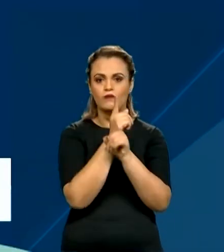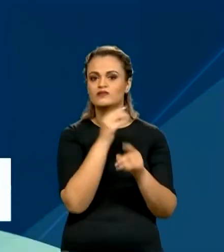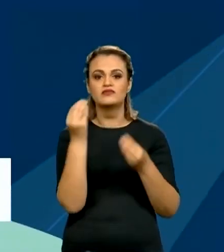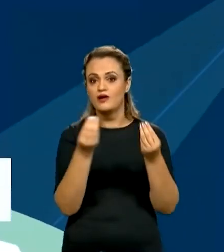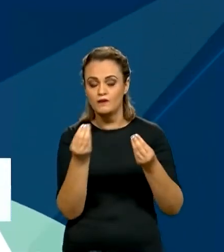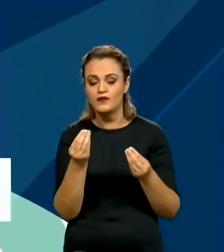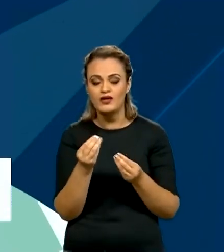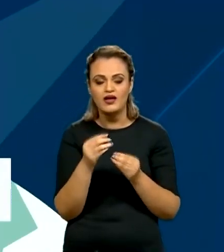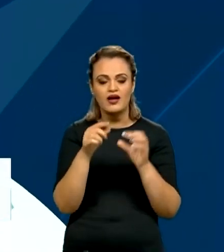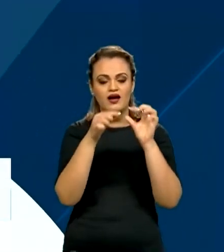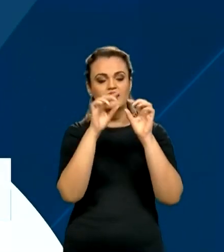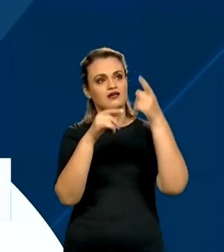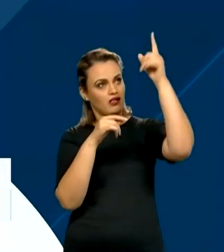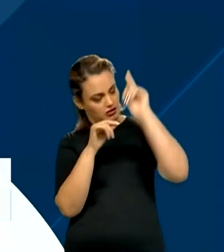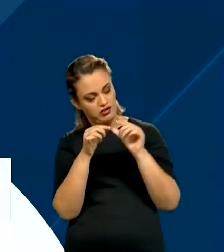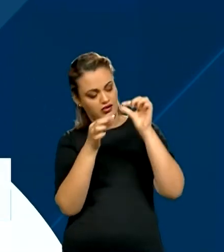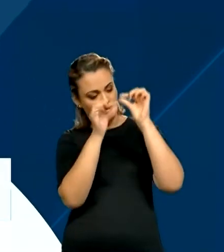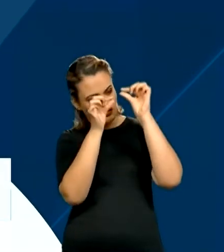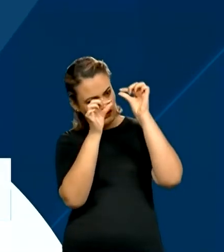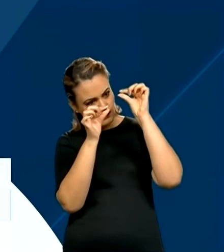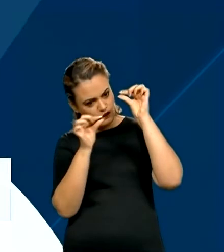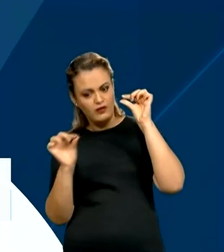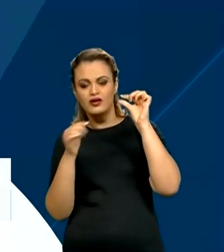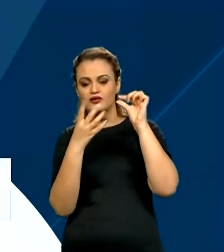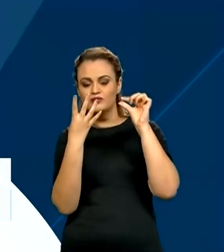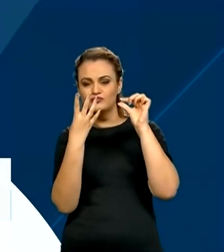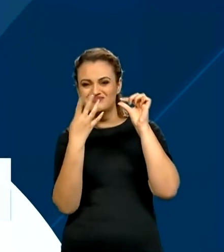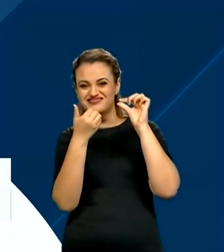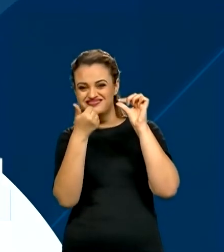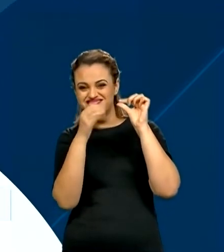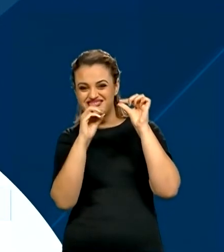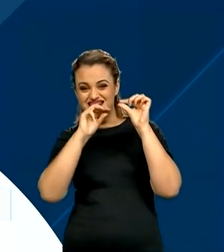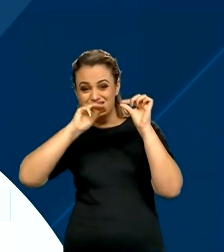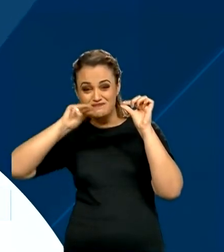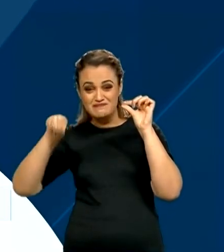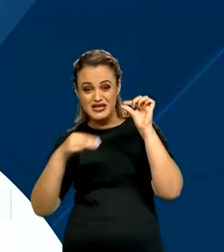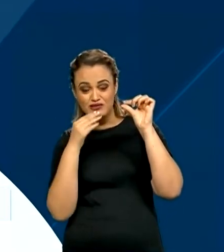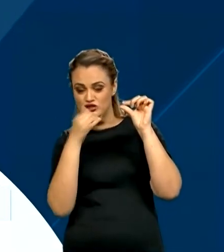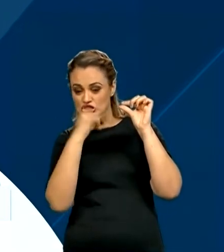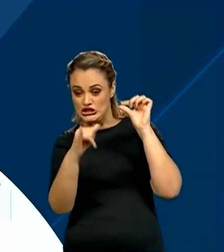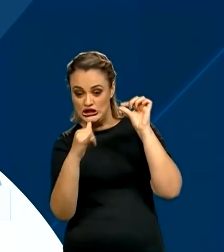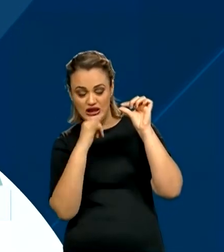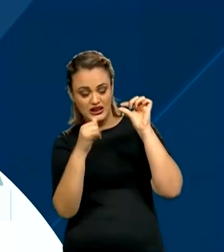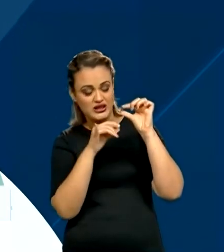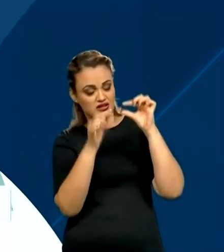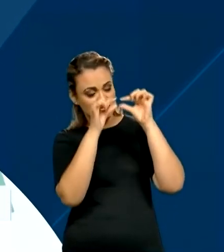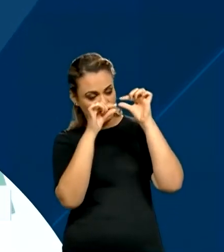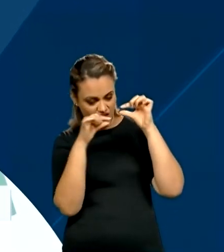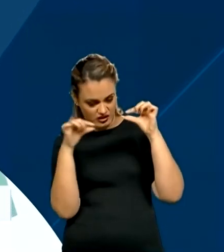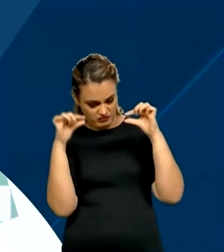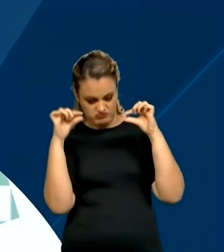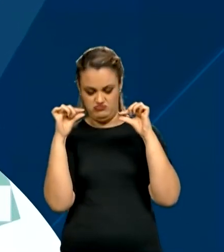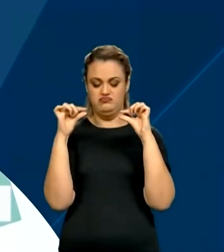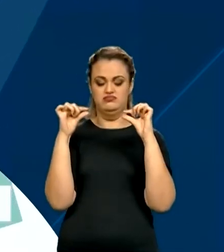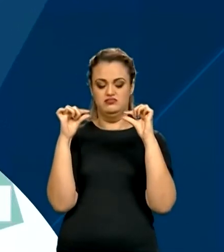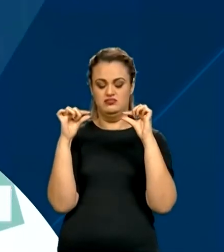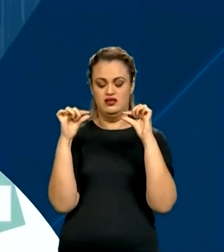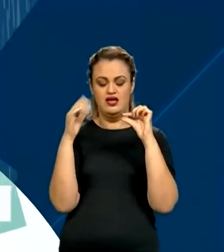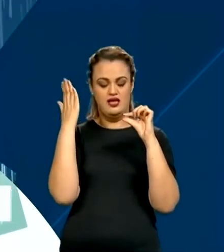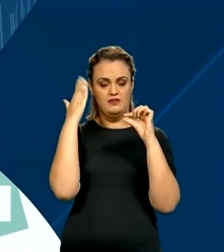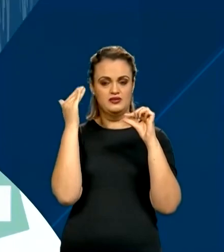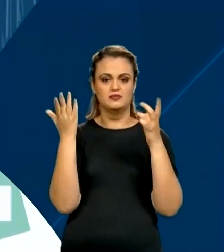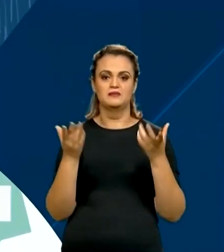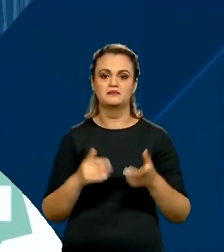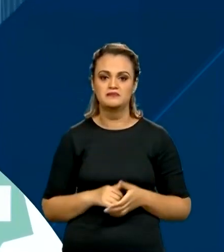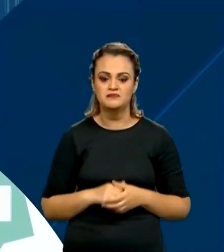vindas dos confins do universo com 10 milhões de vezes mais energia do que um acelerador de partículas na Terra é capaz de